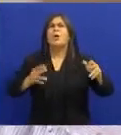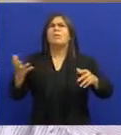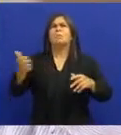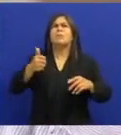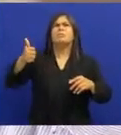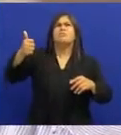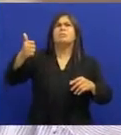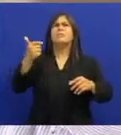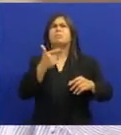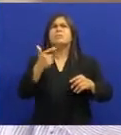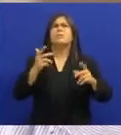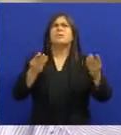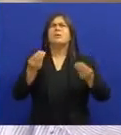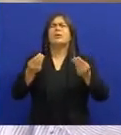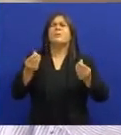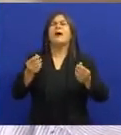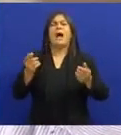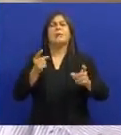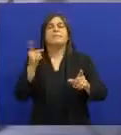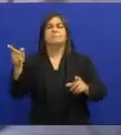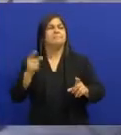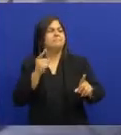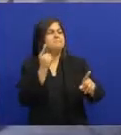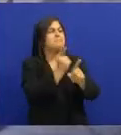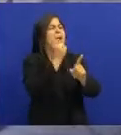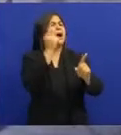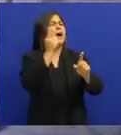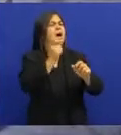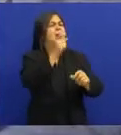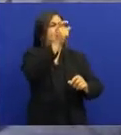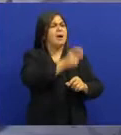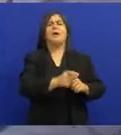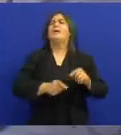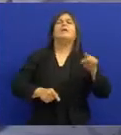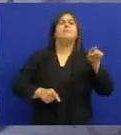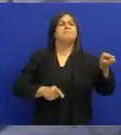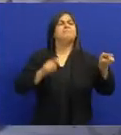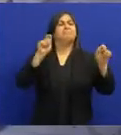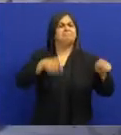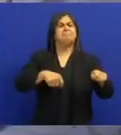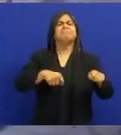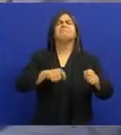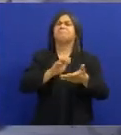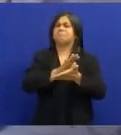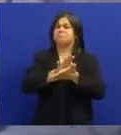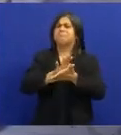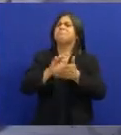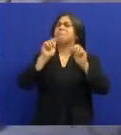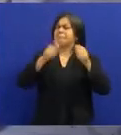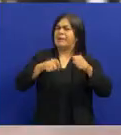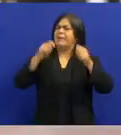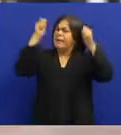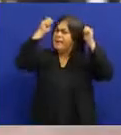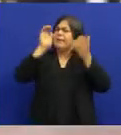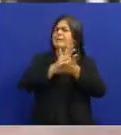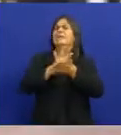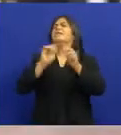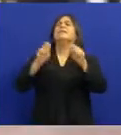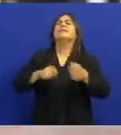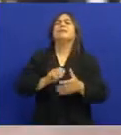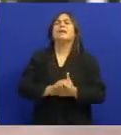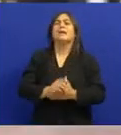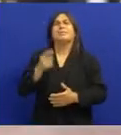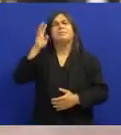Da majestade de Luiz Gonzaga Foi quando Genival Macedo Identificou em Jacos do Pandeiro Essa possibilidade Quando a voz